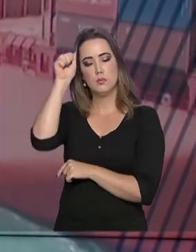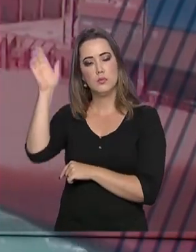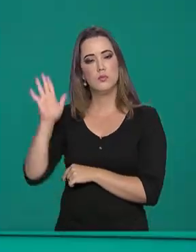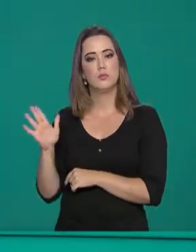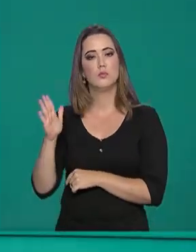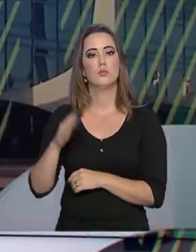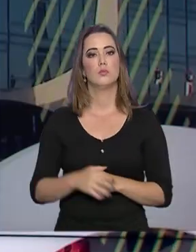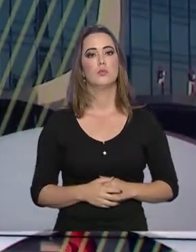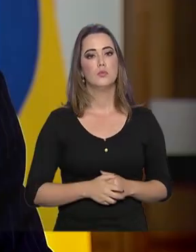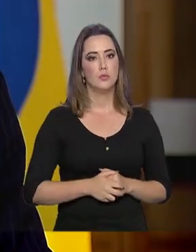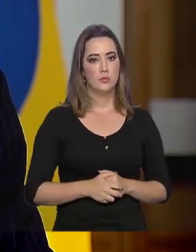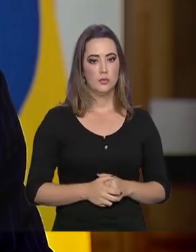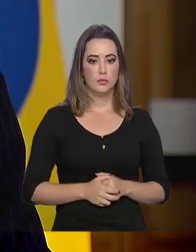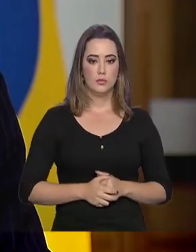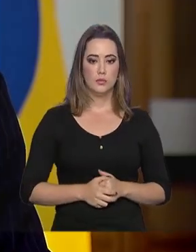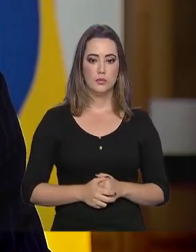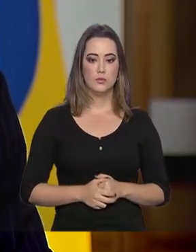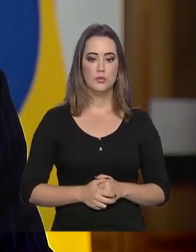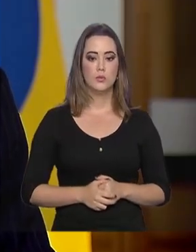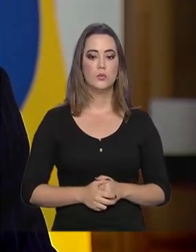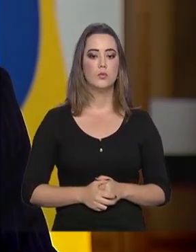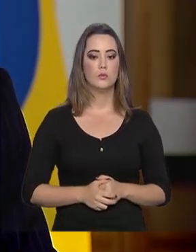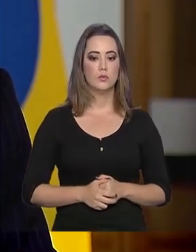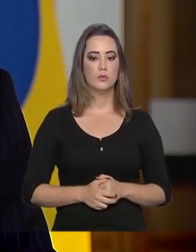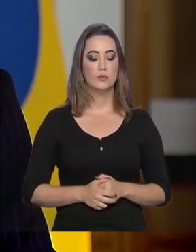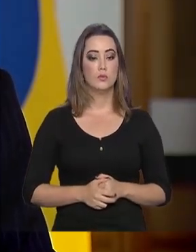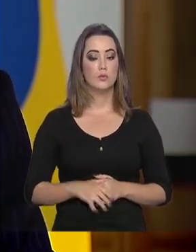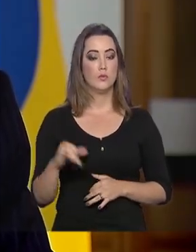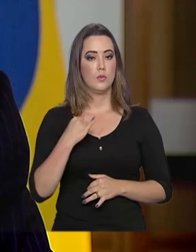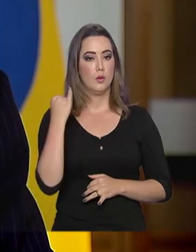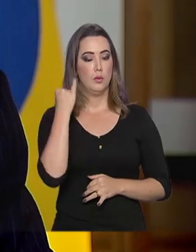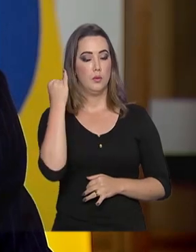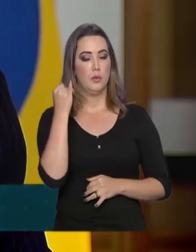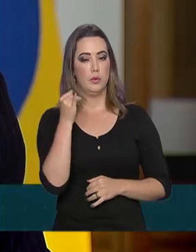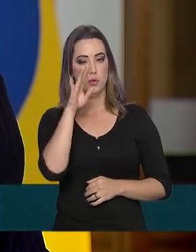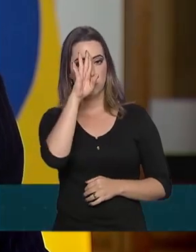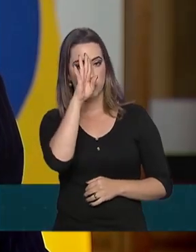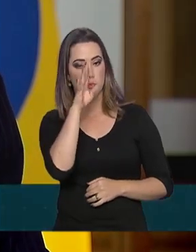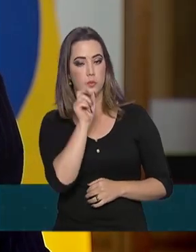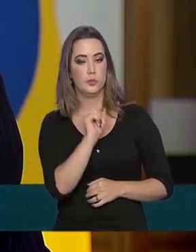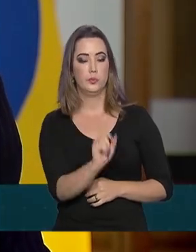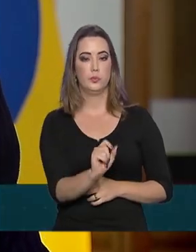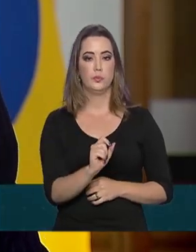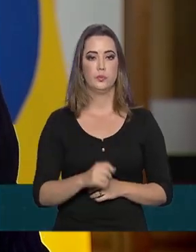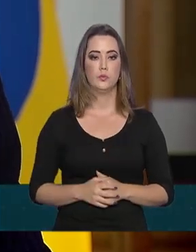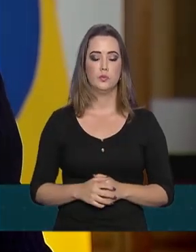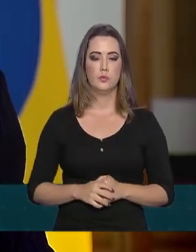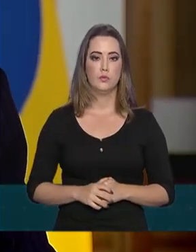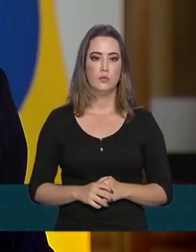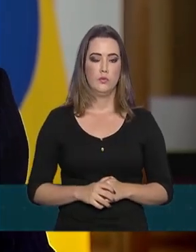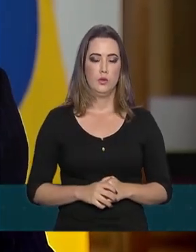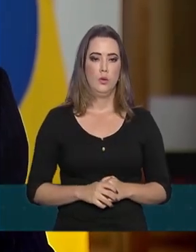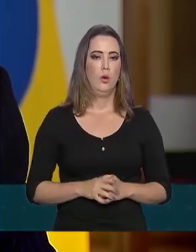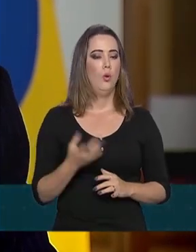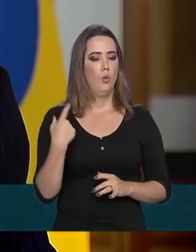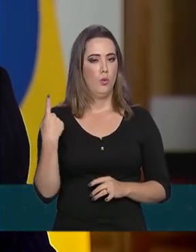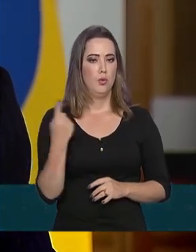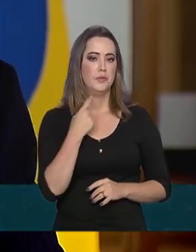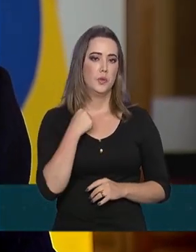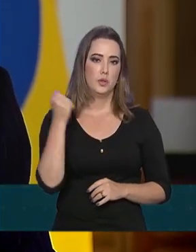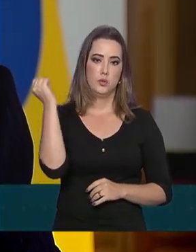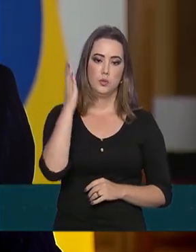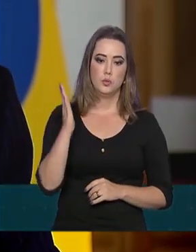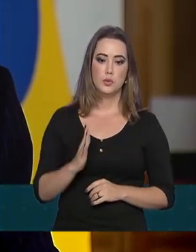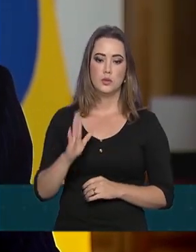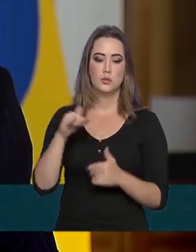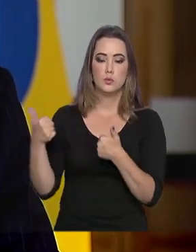africano. Uma coisa que eu queria enfatizar muito é o profundo interesse brasileiro